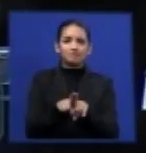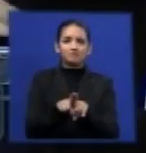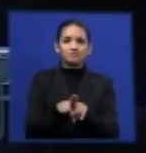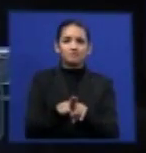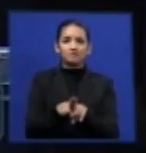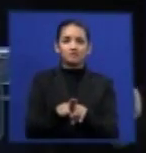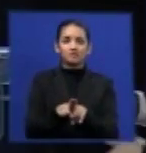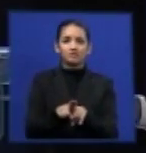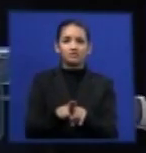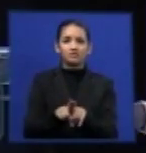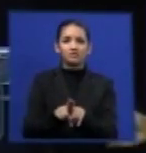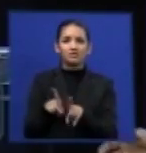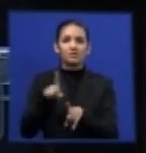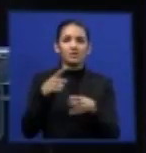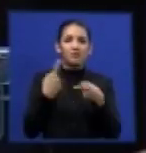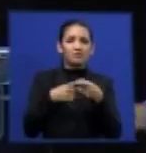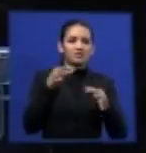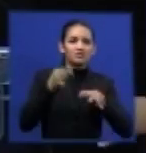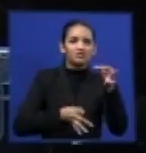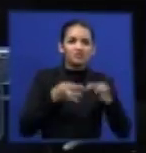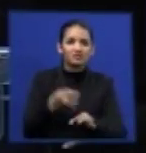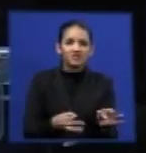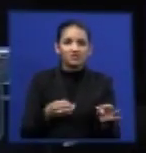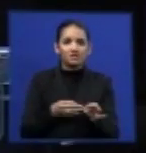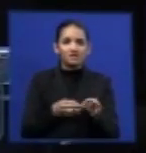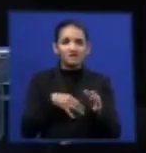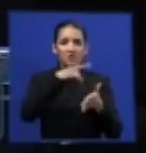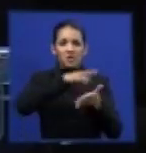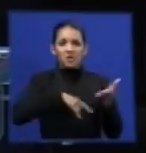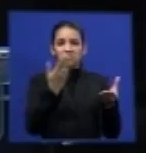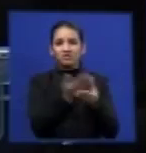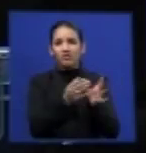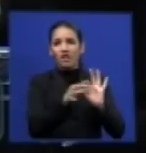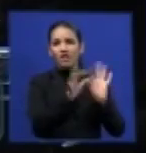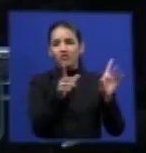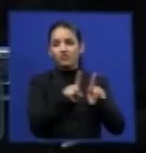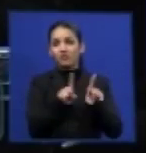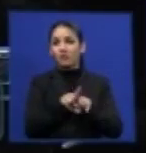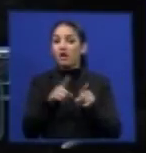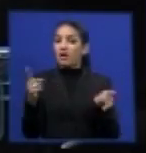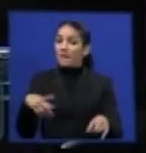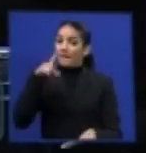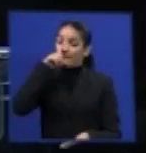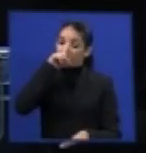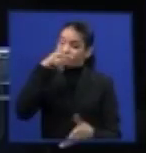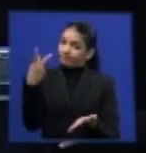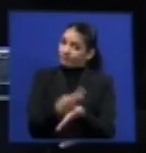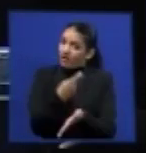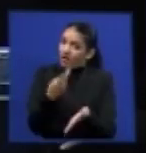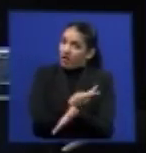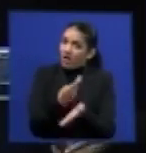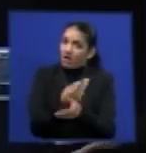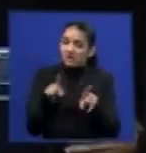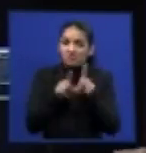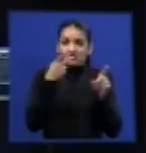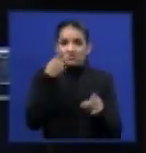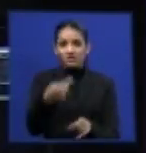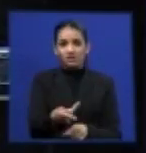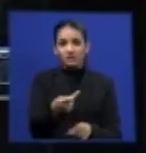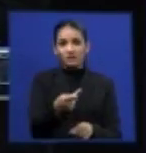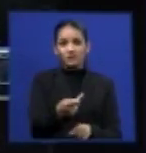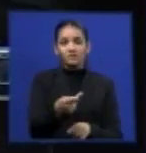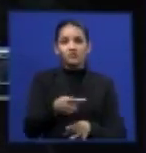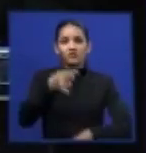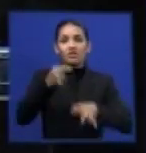do inútil juízo ter concedido, não é, é grave, é grave porque ele disse expressamente e o Tribunal Regional Federal da Primeira Região